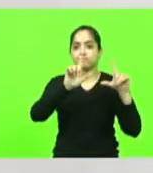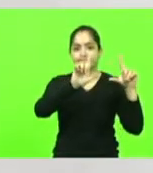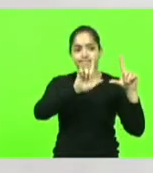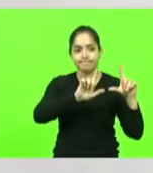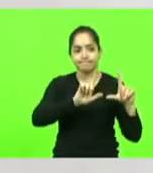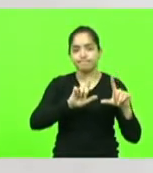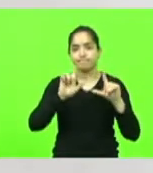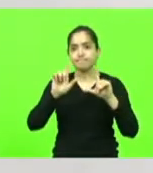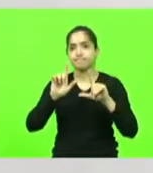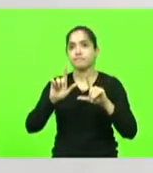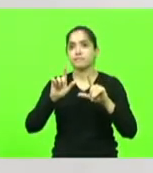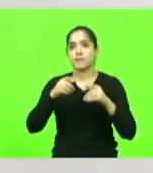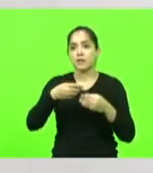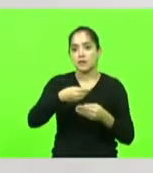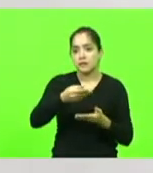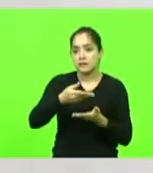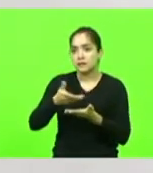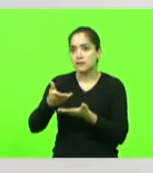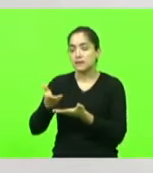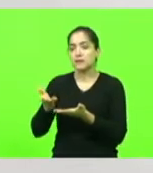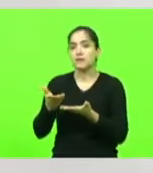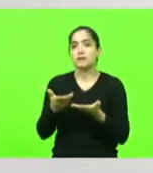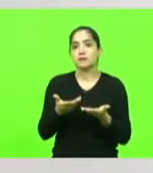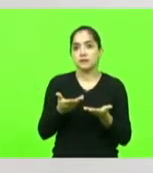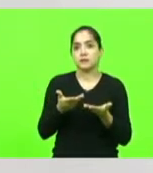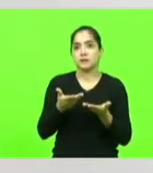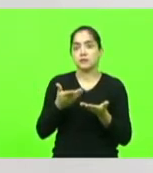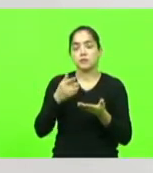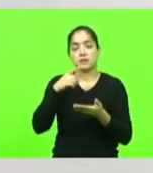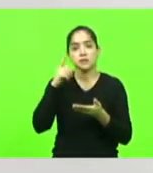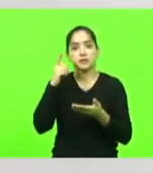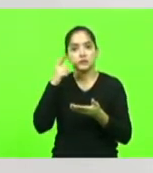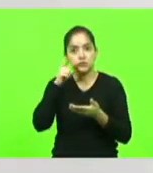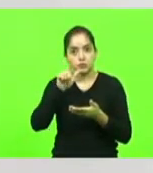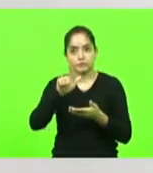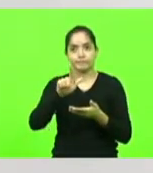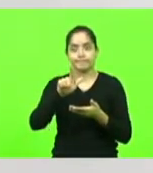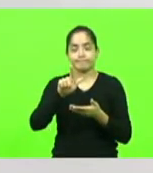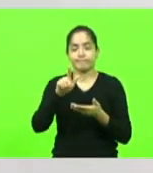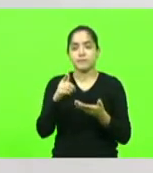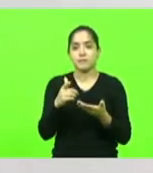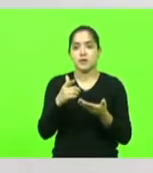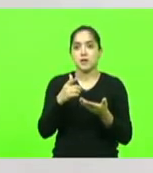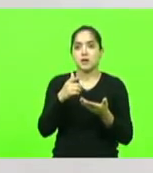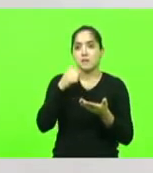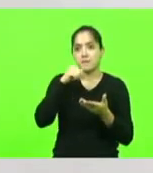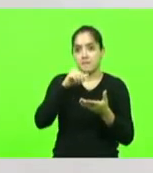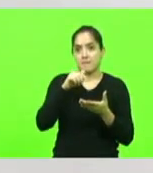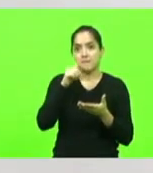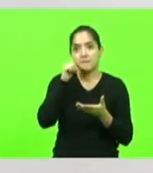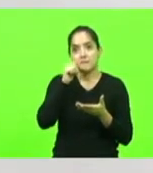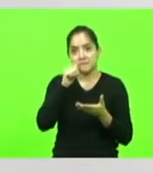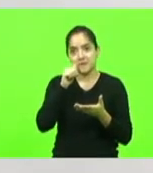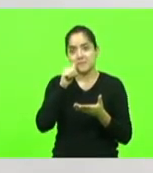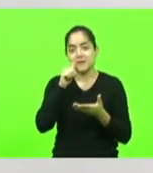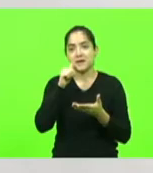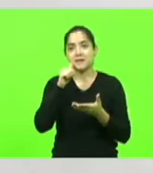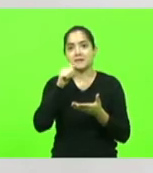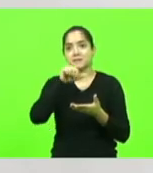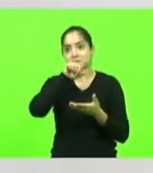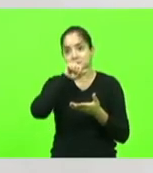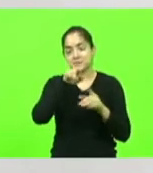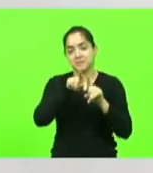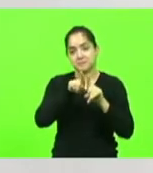junto, para que a gente pudesse alcançar o objetivo. Minha mãe também, que ali se encontra, Sirlene Bolan Frigo,